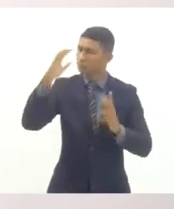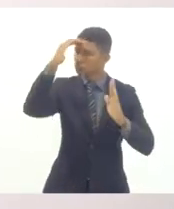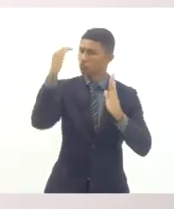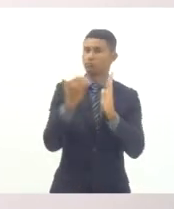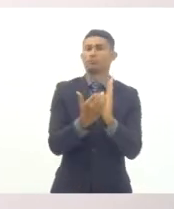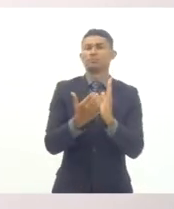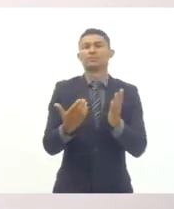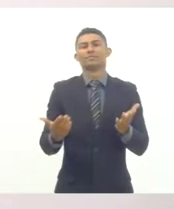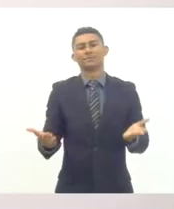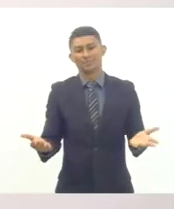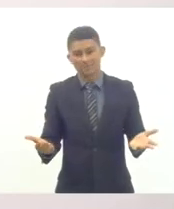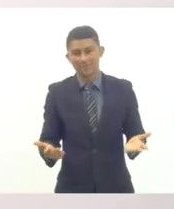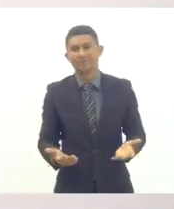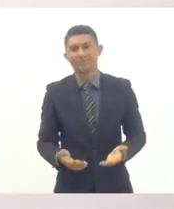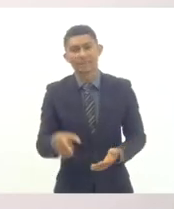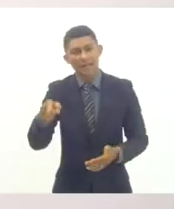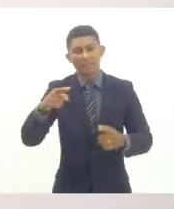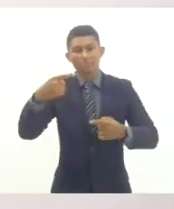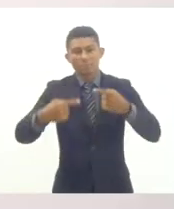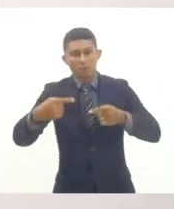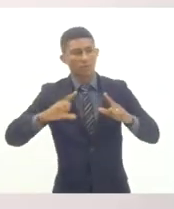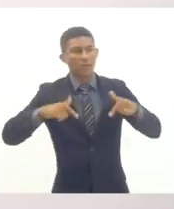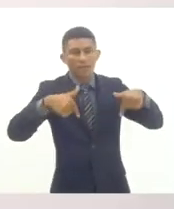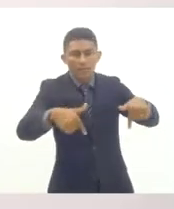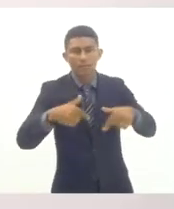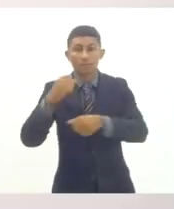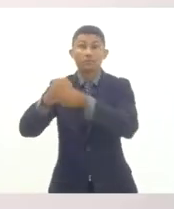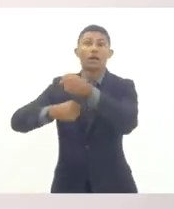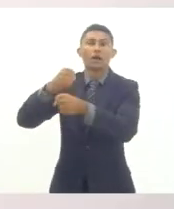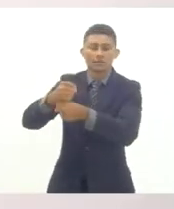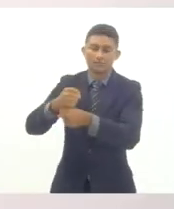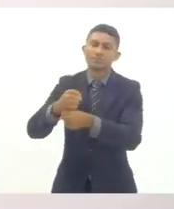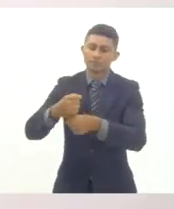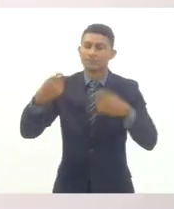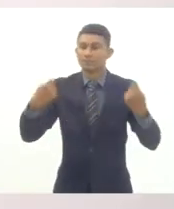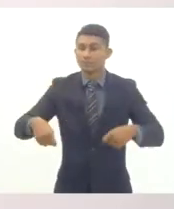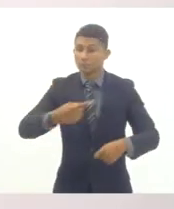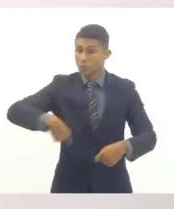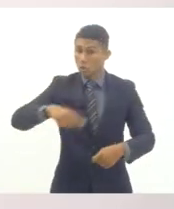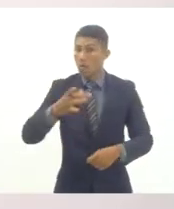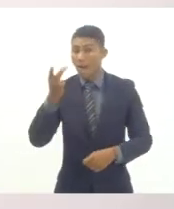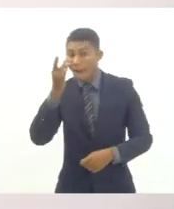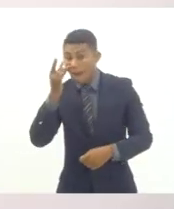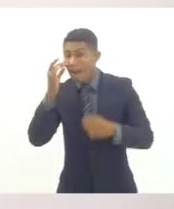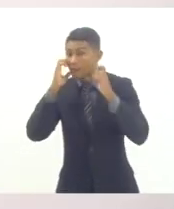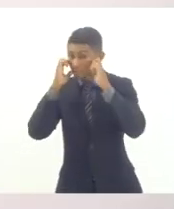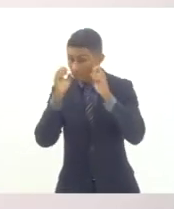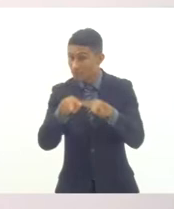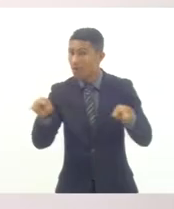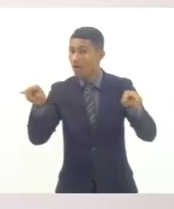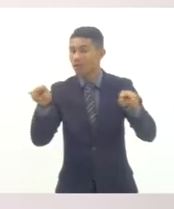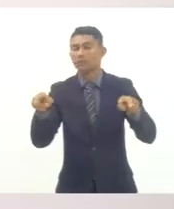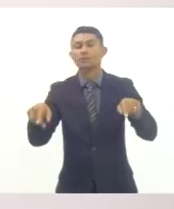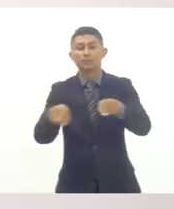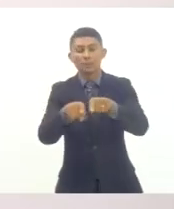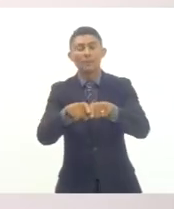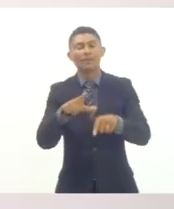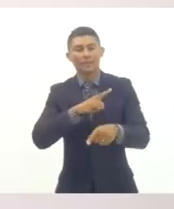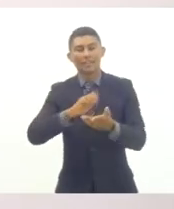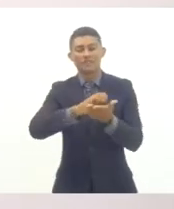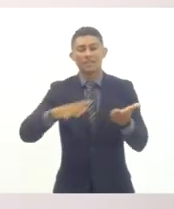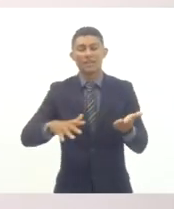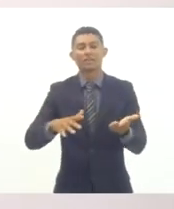a pautar na sua ação política no próximo ano. Nós vamos ficar de olho, inclusive nós temos uma atividade que se chama de olho